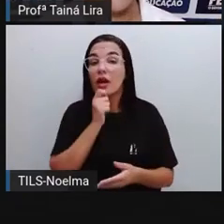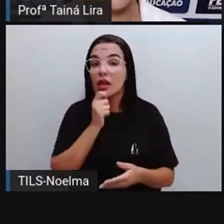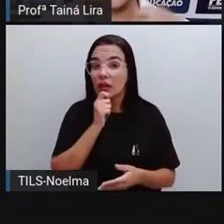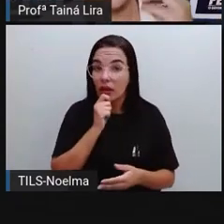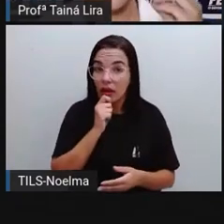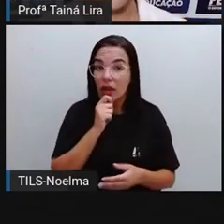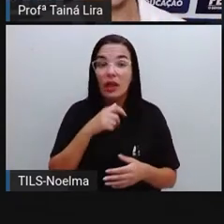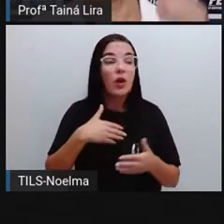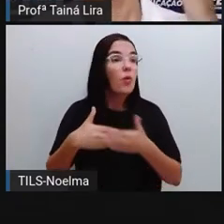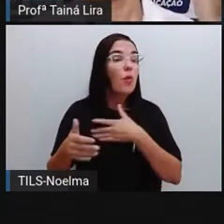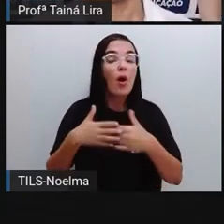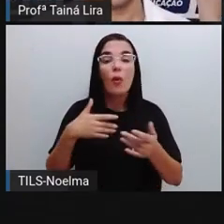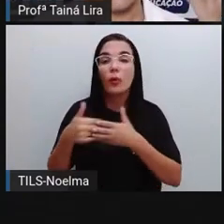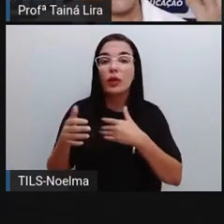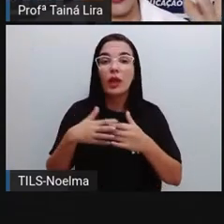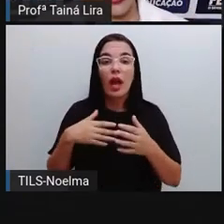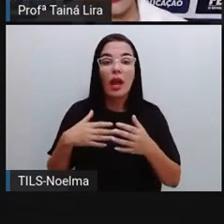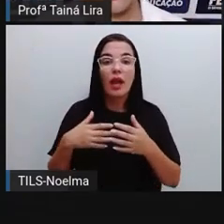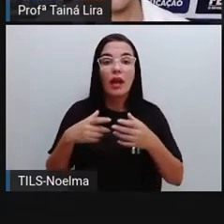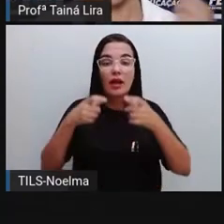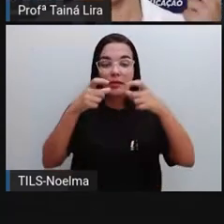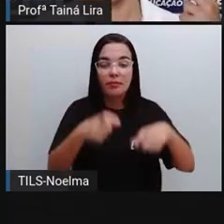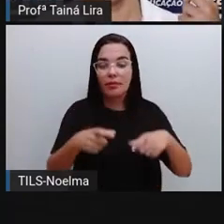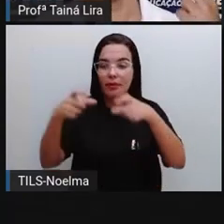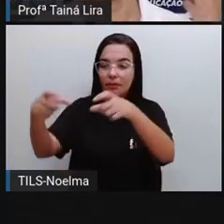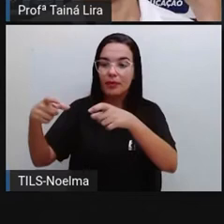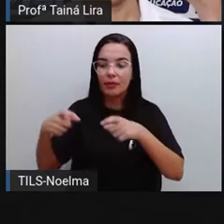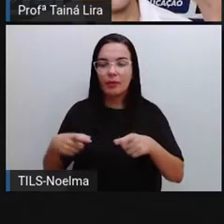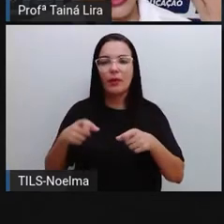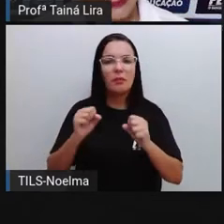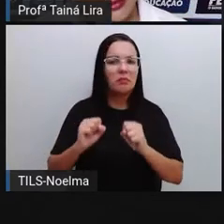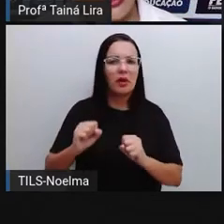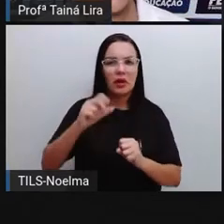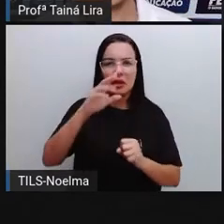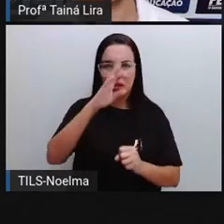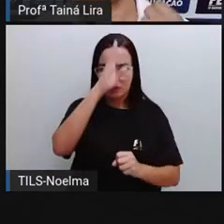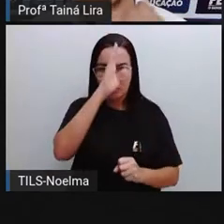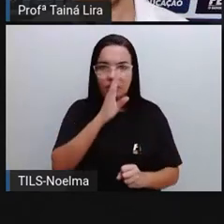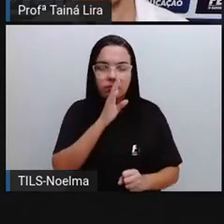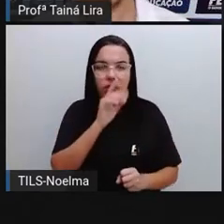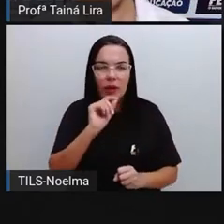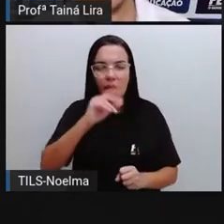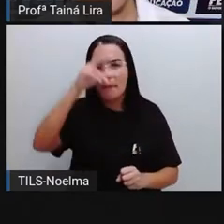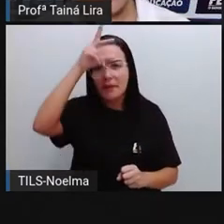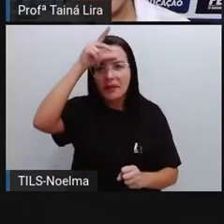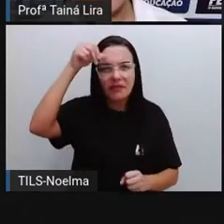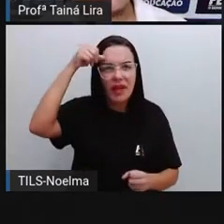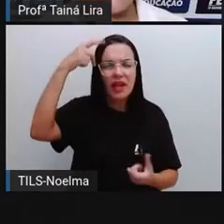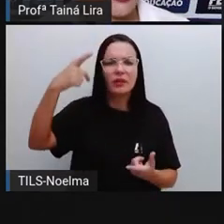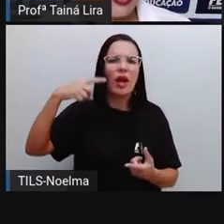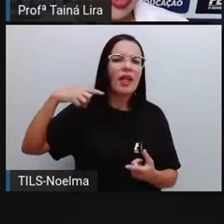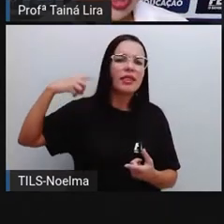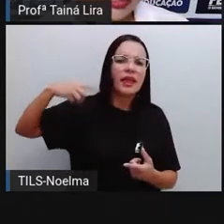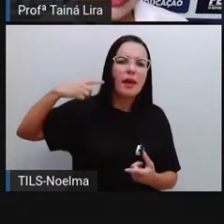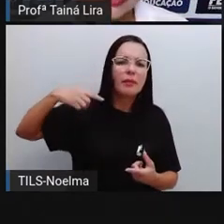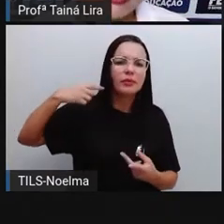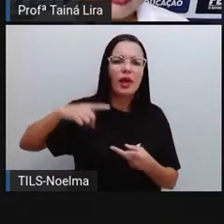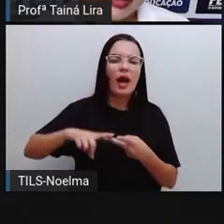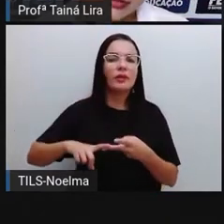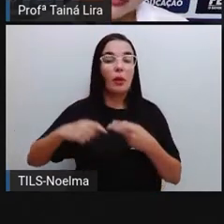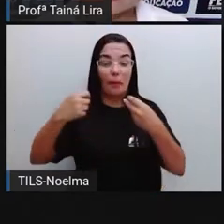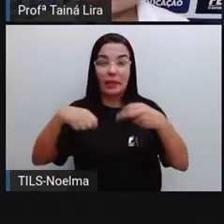público aí na gestão, o prefeito, deputado, a gente passa por um processo de